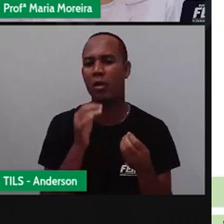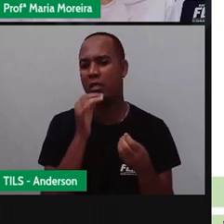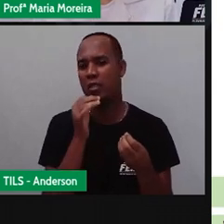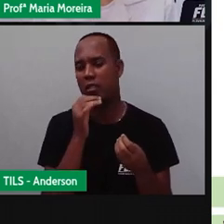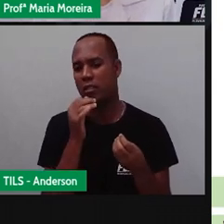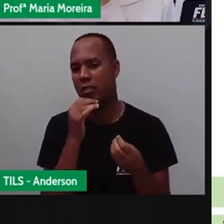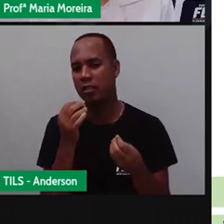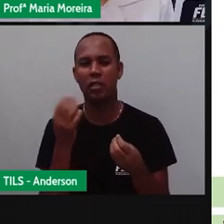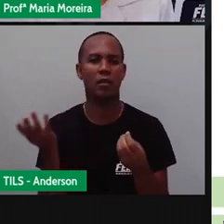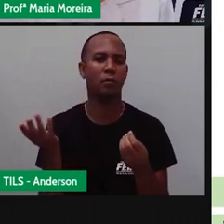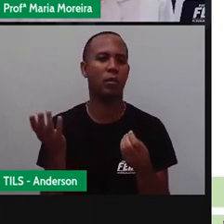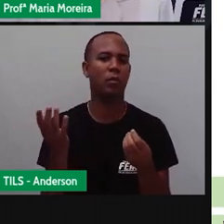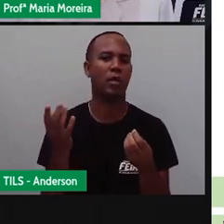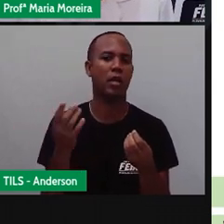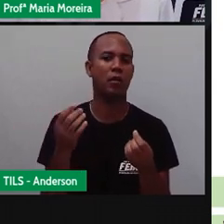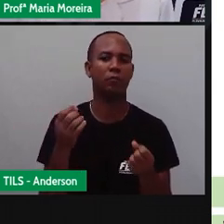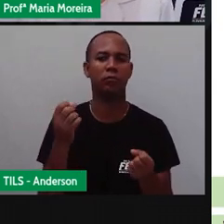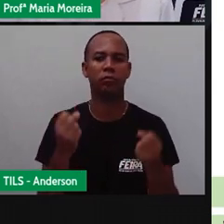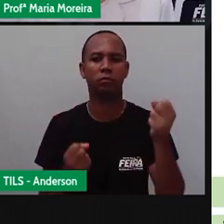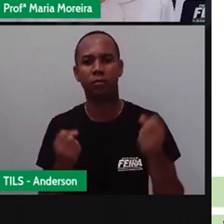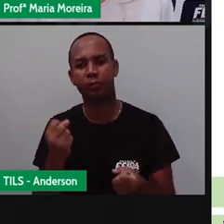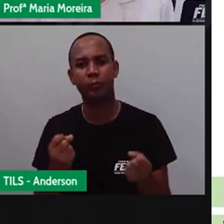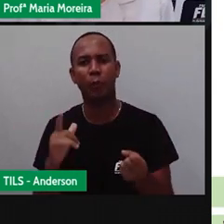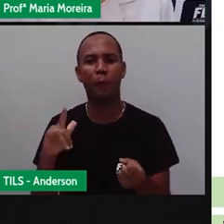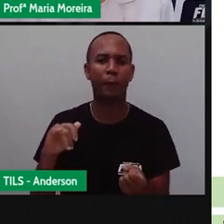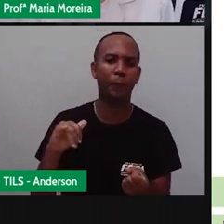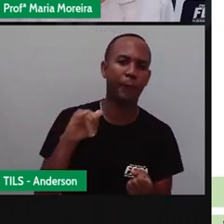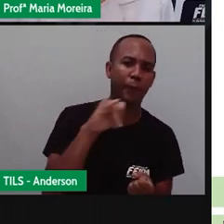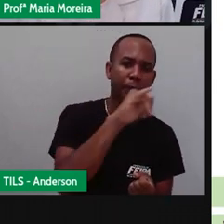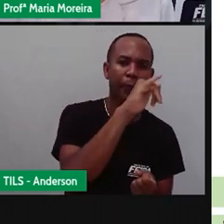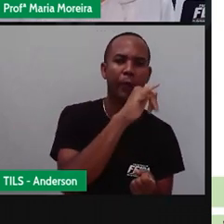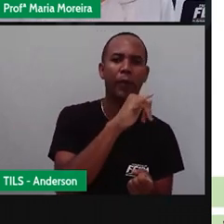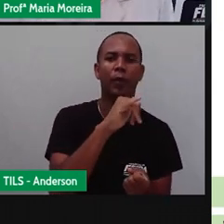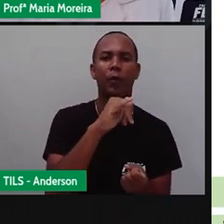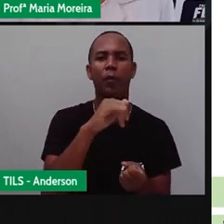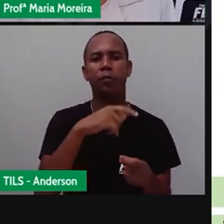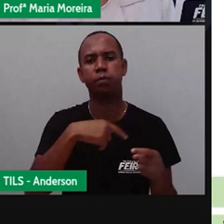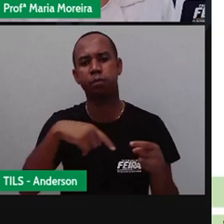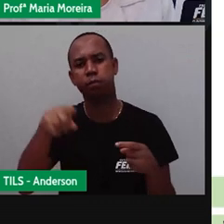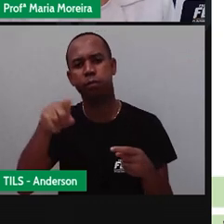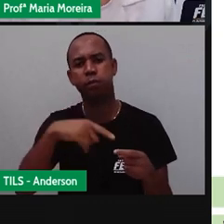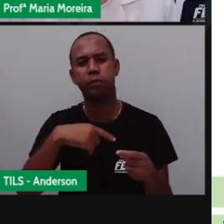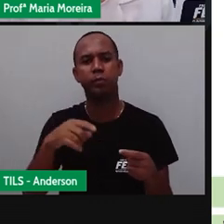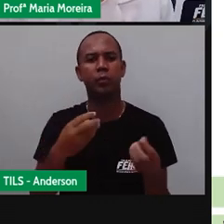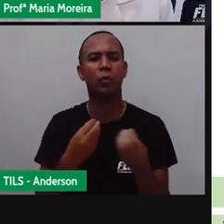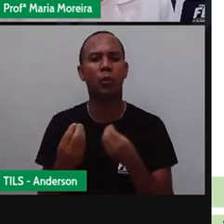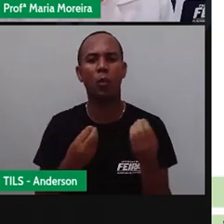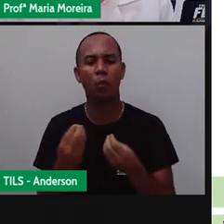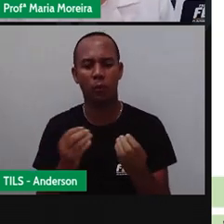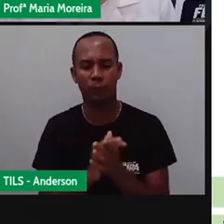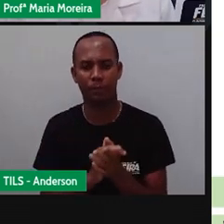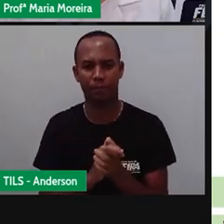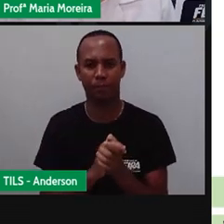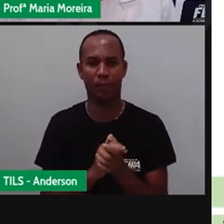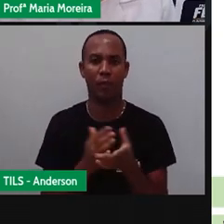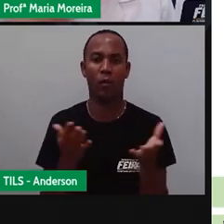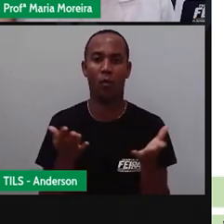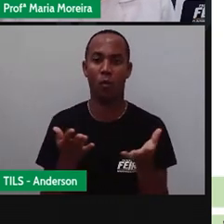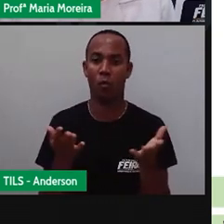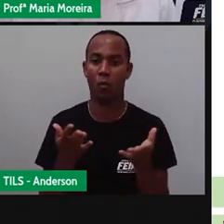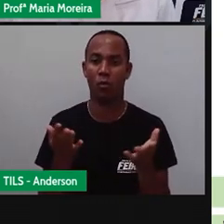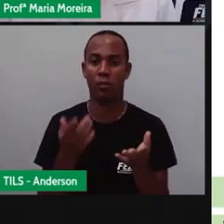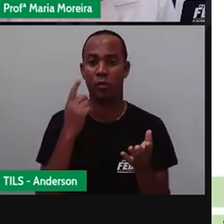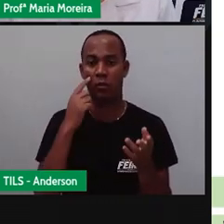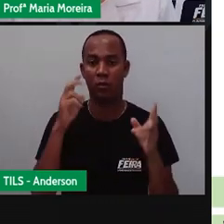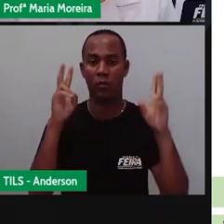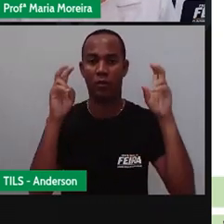temática aí da semana. Já aprendemos aqui sobre Santos Dumont, sobre a sua invenção do 14 bis, não é isso? E vamos